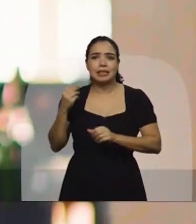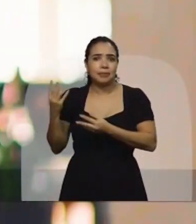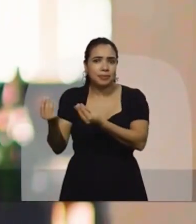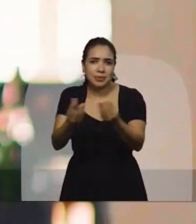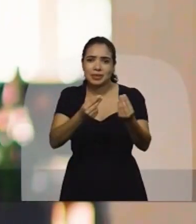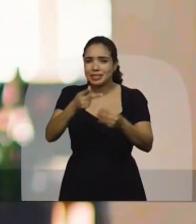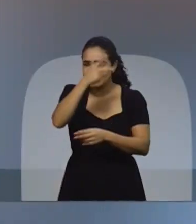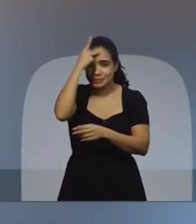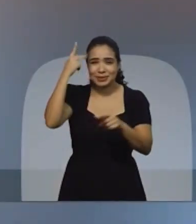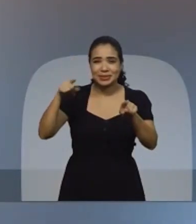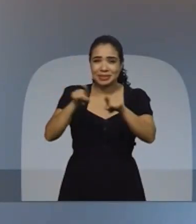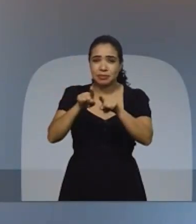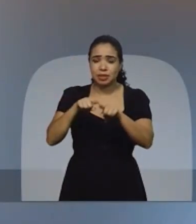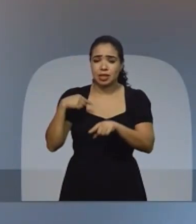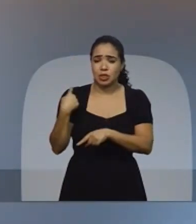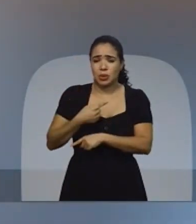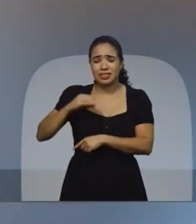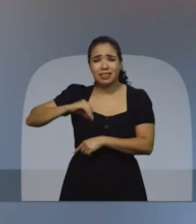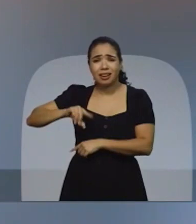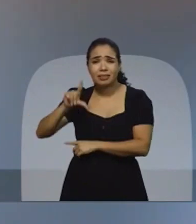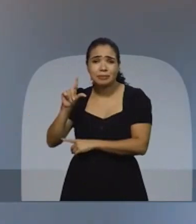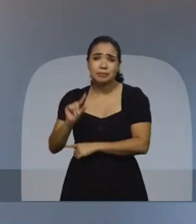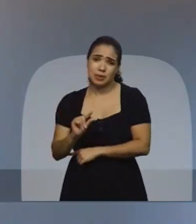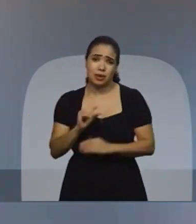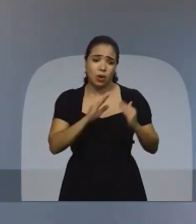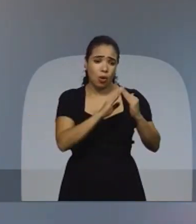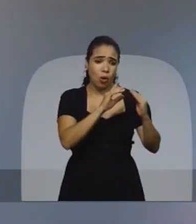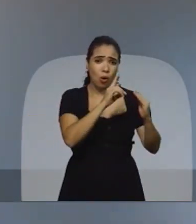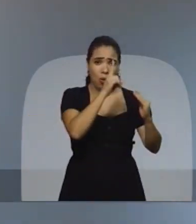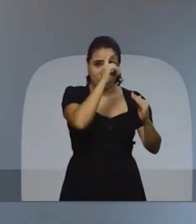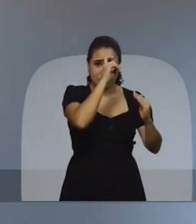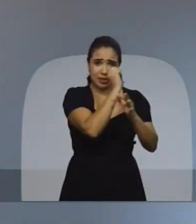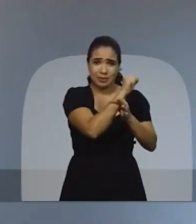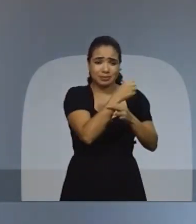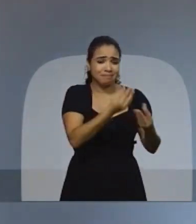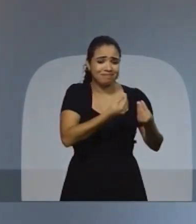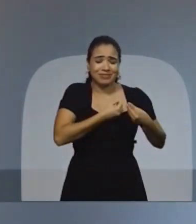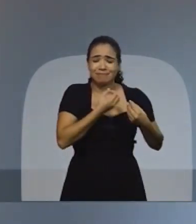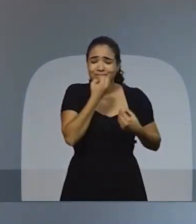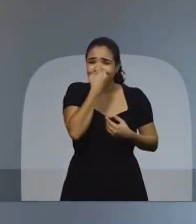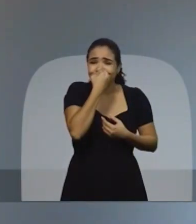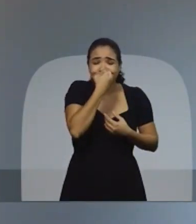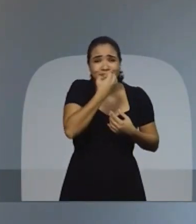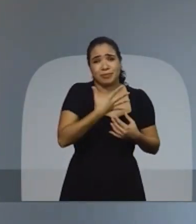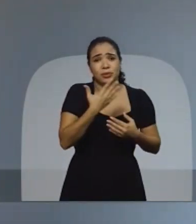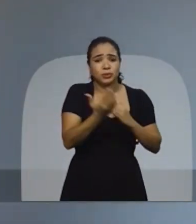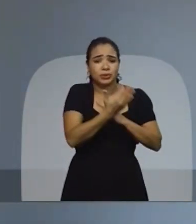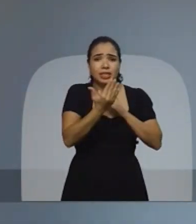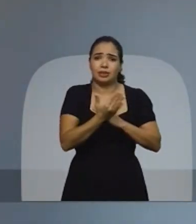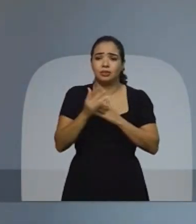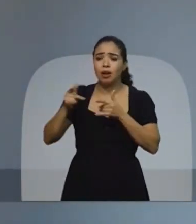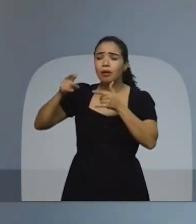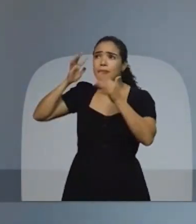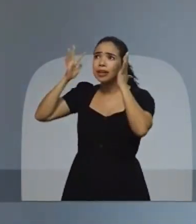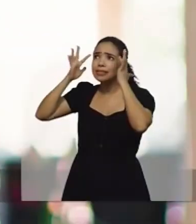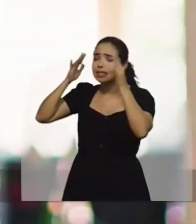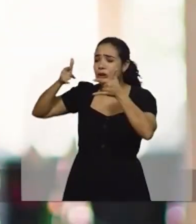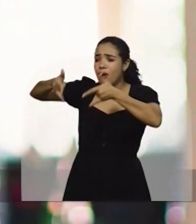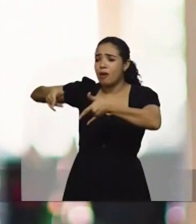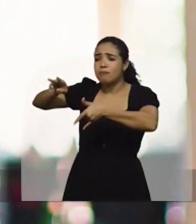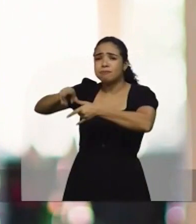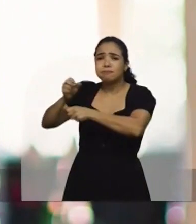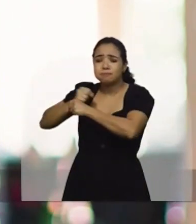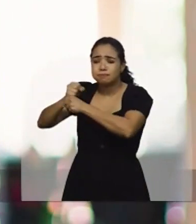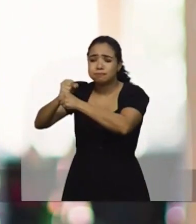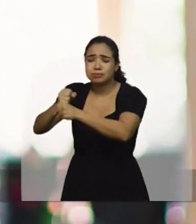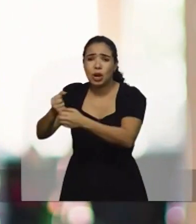muita gente, né? A gente que não tem condição, se não estivesse lá, ia viver a vida todinha em cima de uma cama. Porque uma